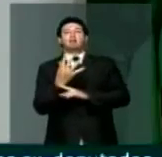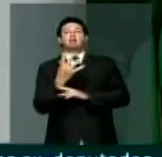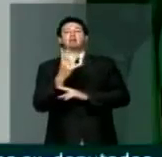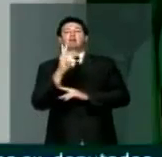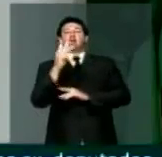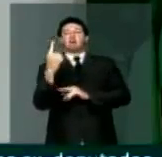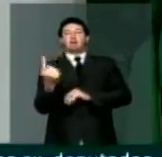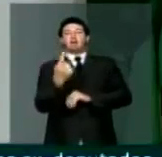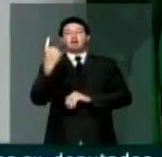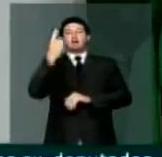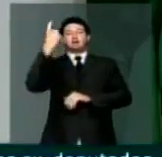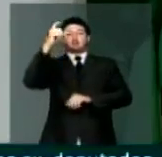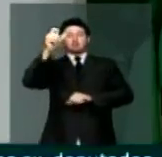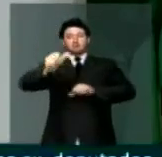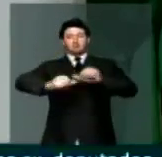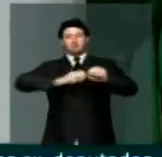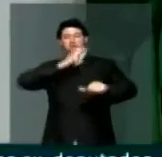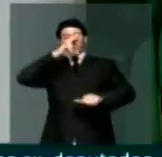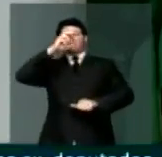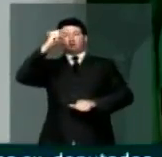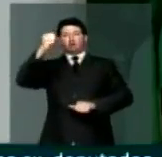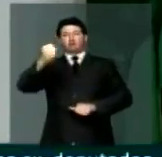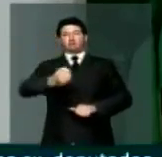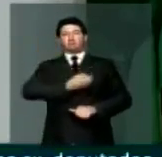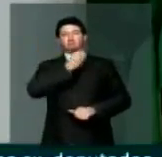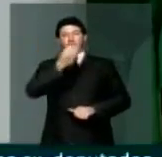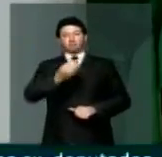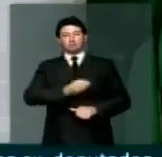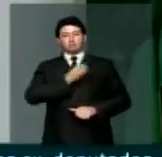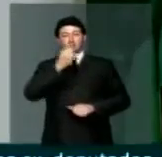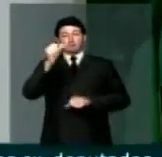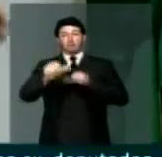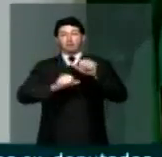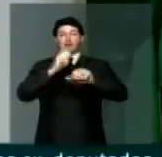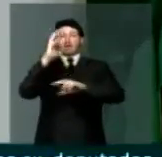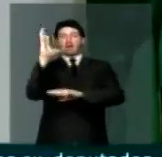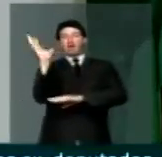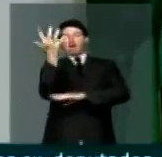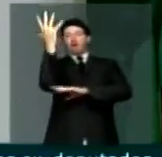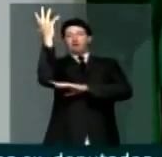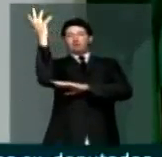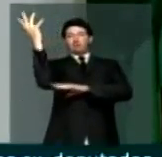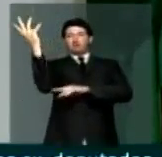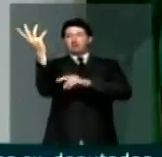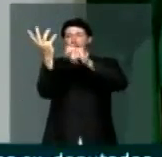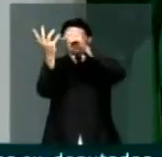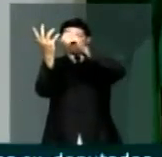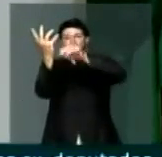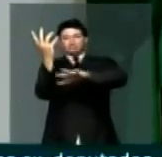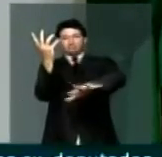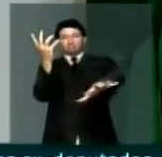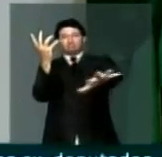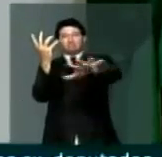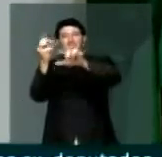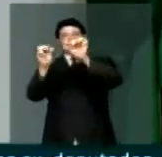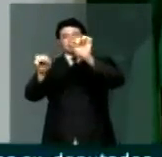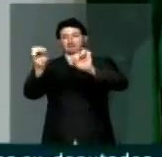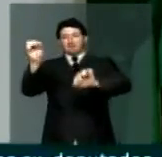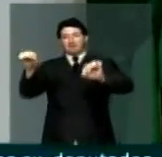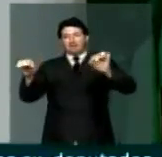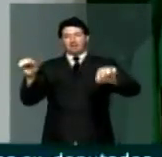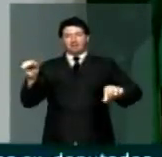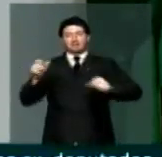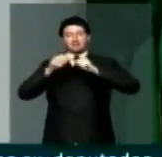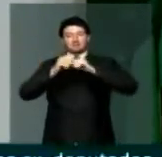cresce e se aviva intensamente para ser árvore e dar muita semente espalhando mais